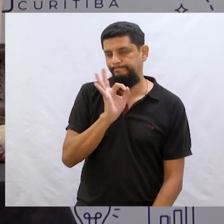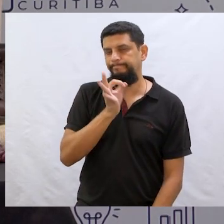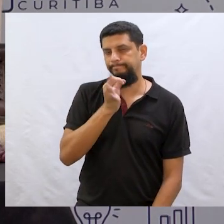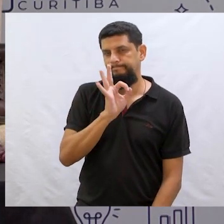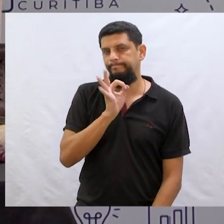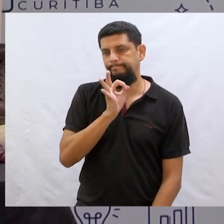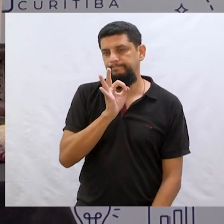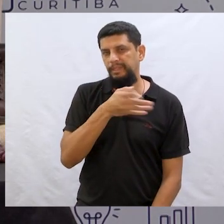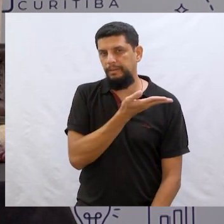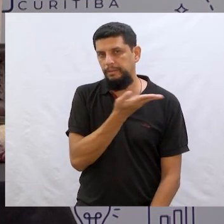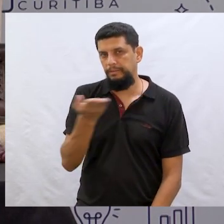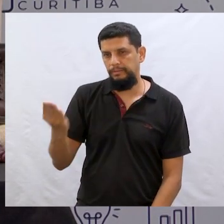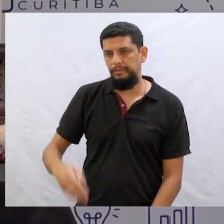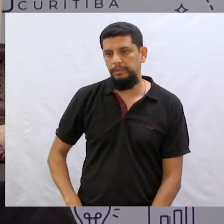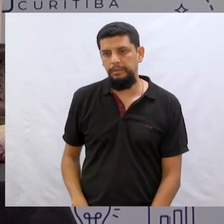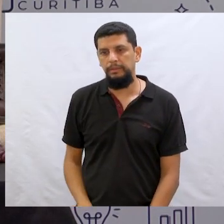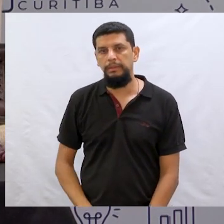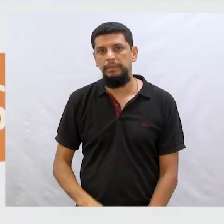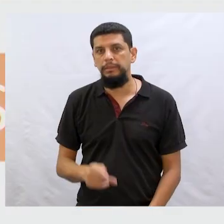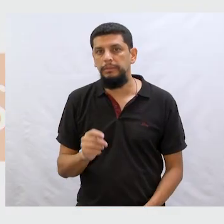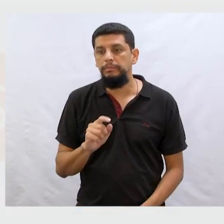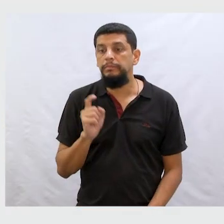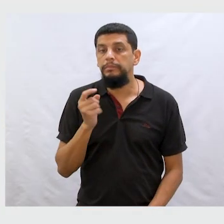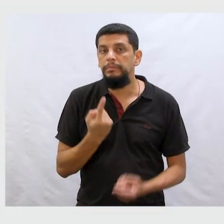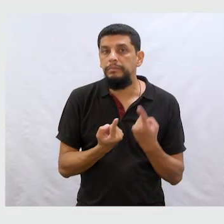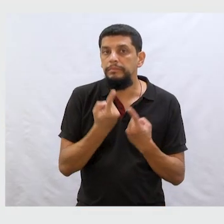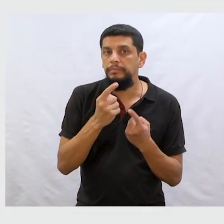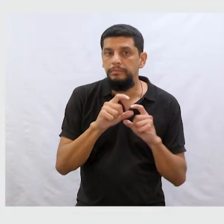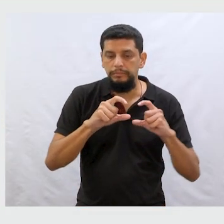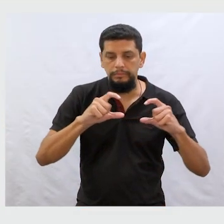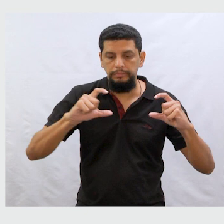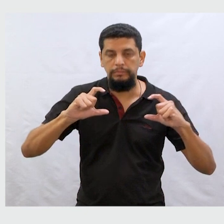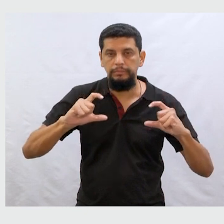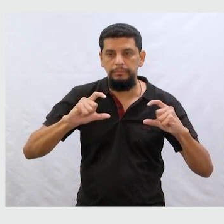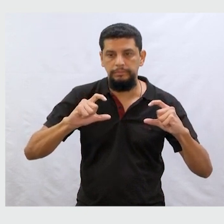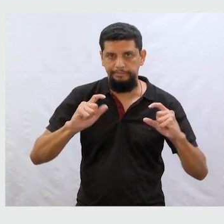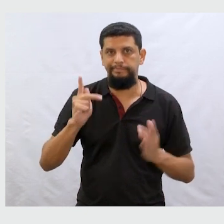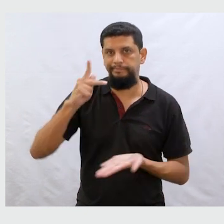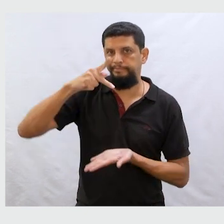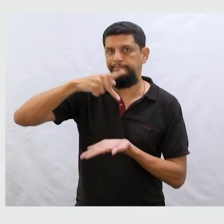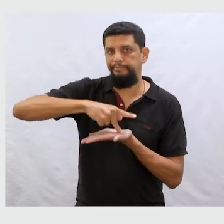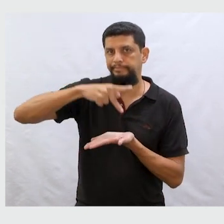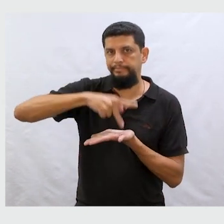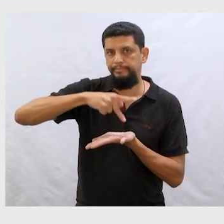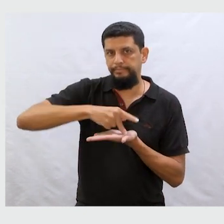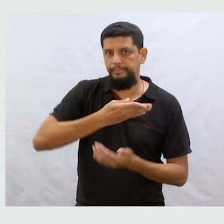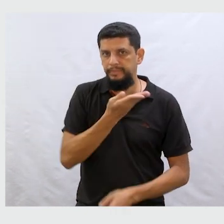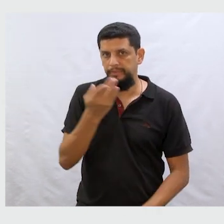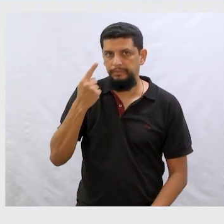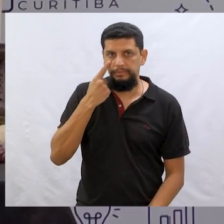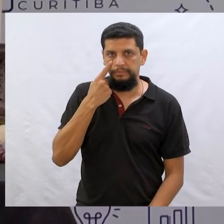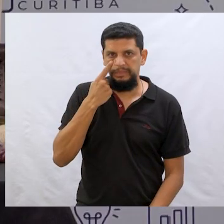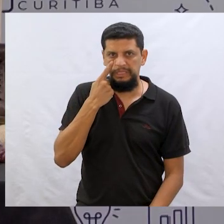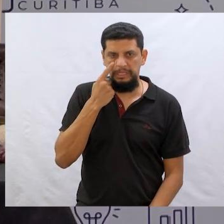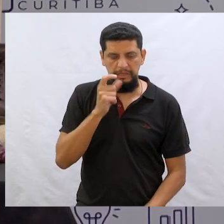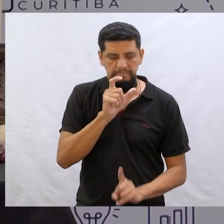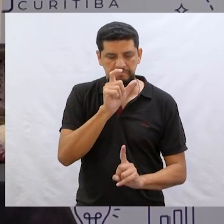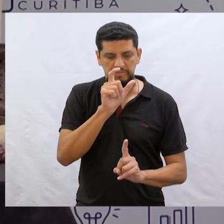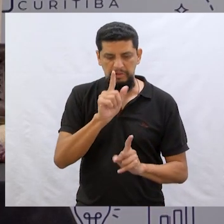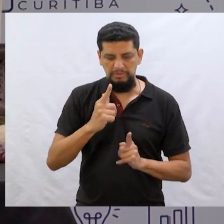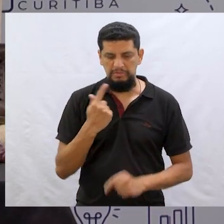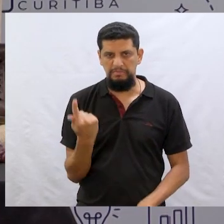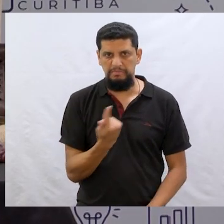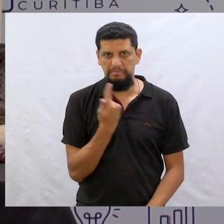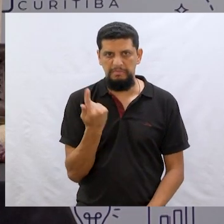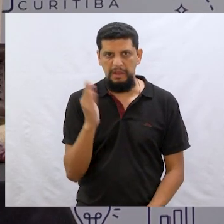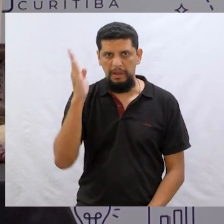É isso mesmo. Vocês apertariam o quê? Ó, vou até apertar para vocês ali, ó. Verdadeiro. Vocês viram como ele era malvado? Ele